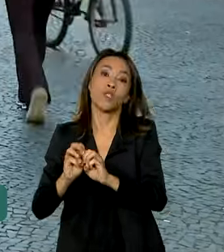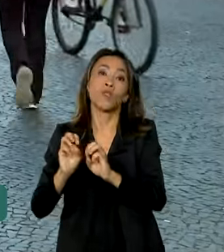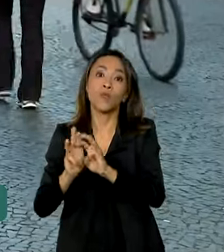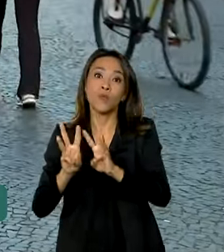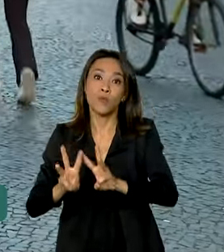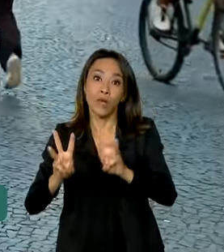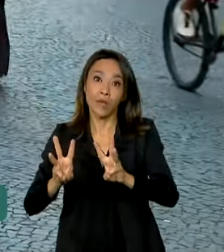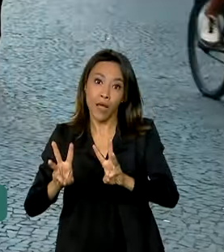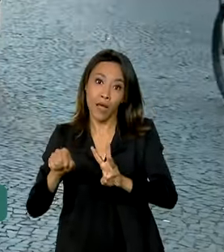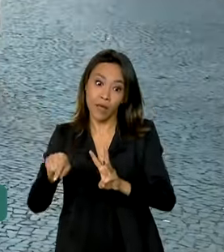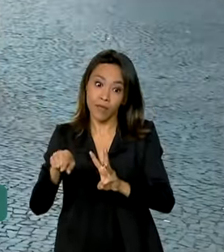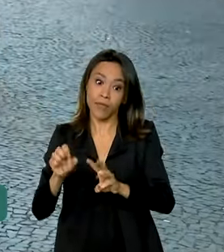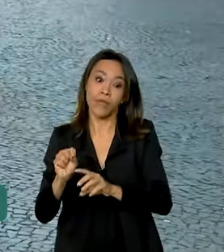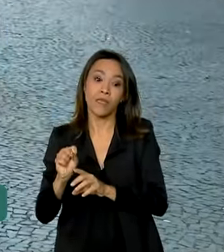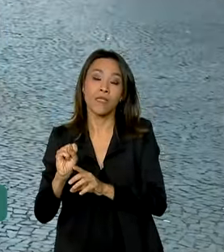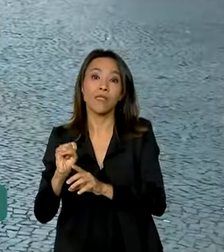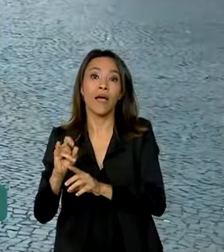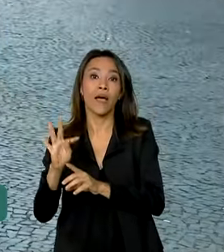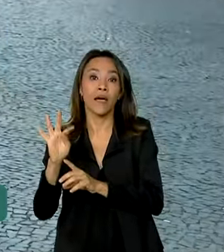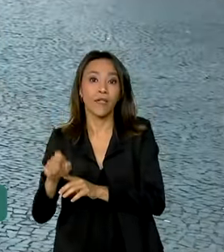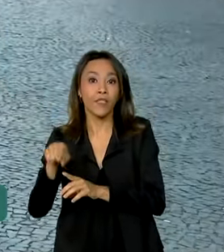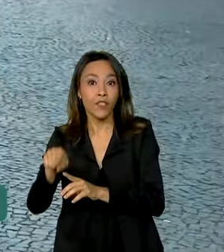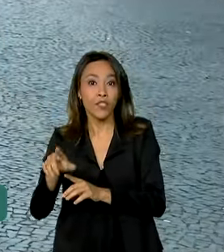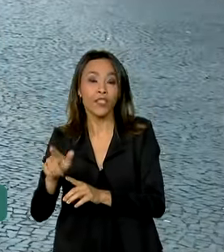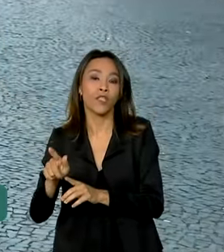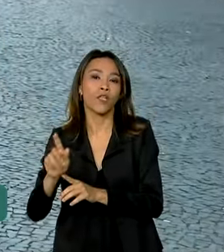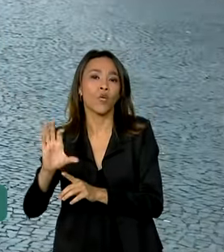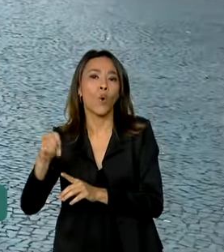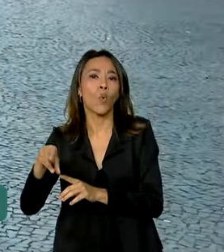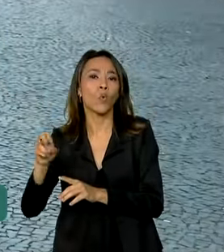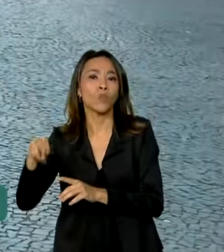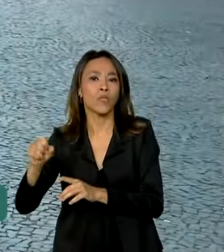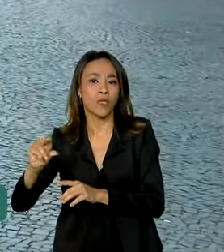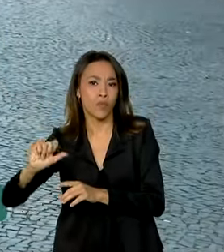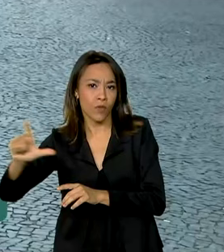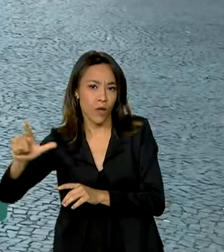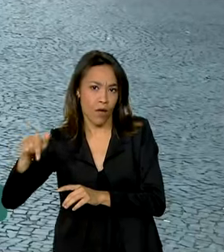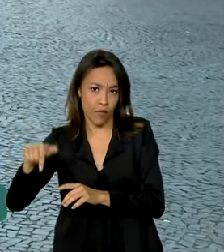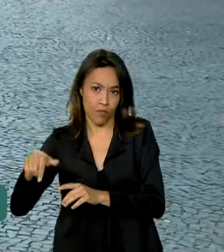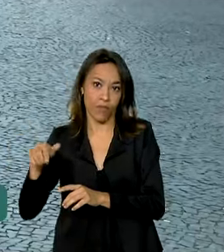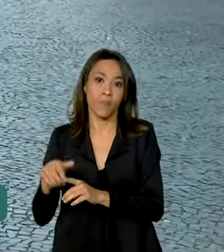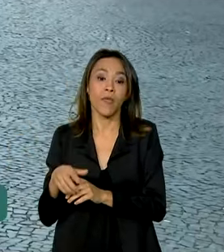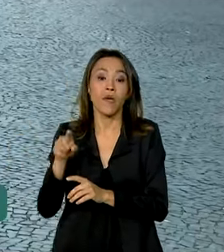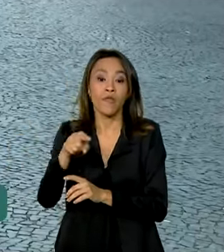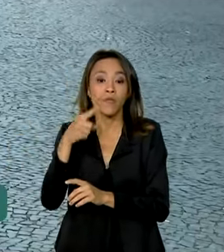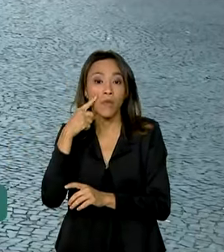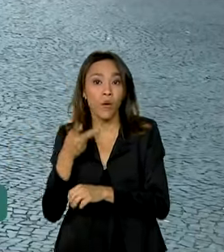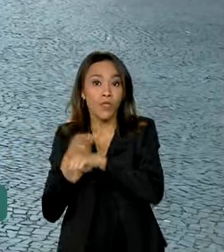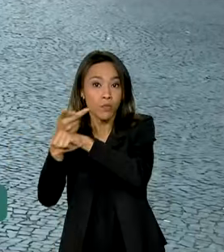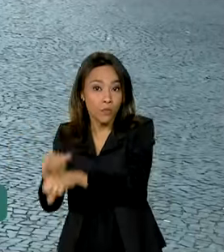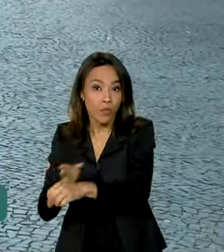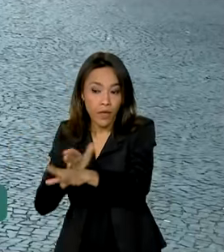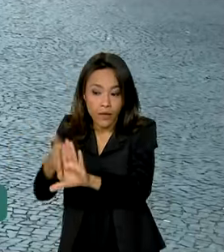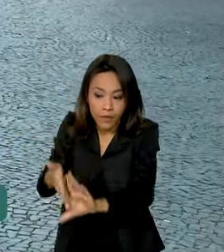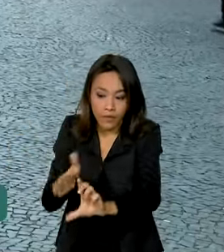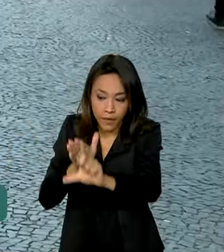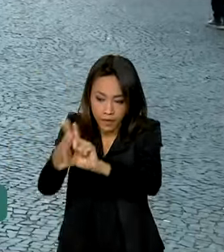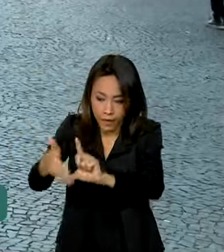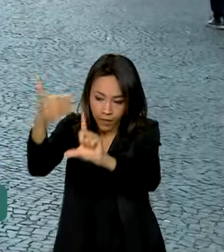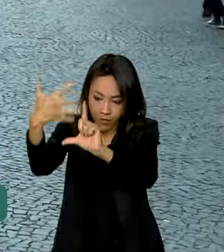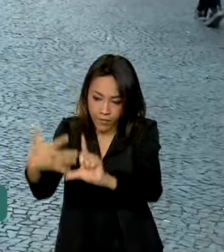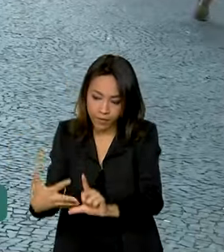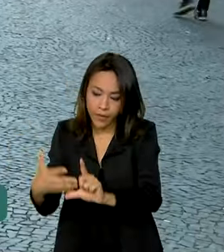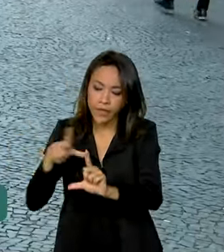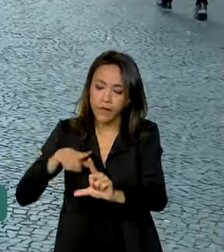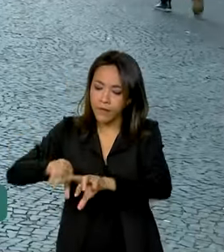.br barra gestão barra concurso nacional. O concurso público nacional unificado vai selecionar candidatos